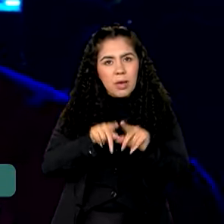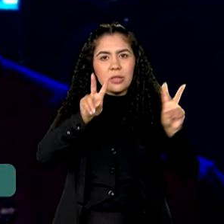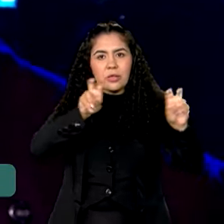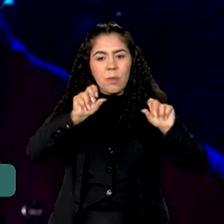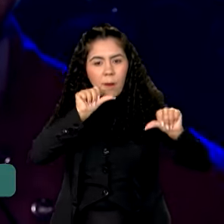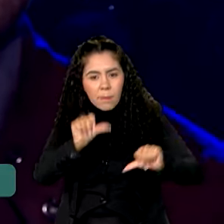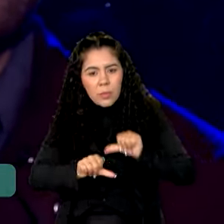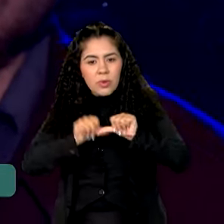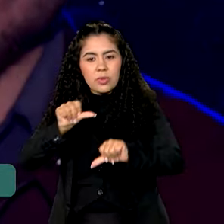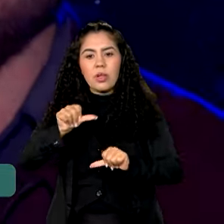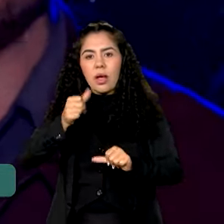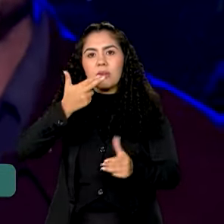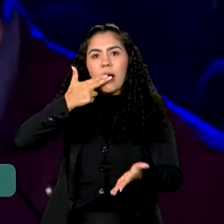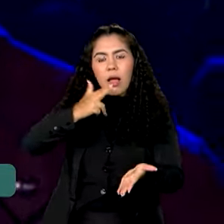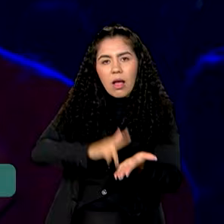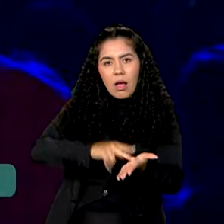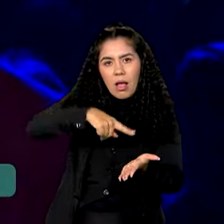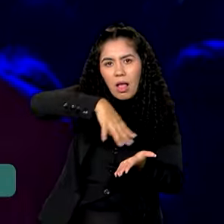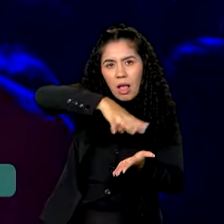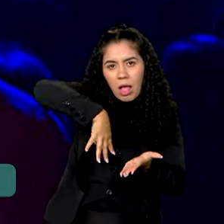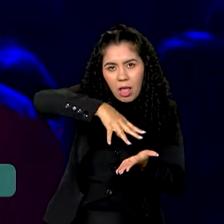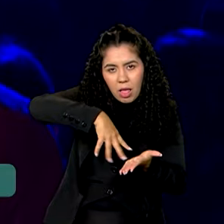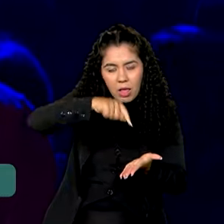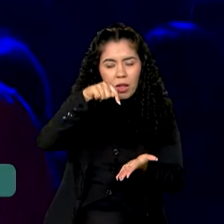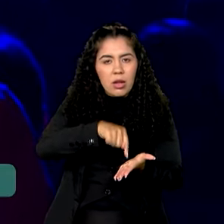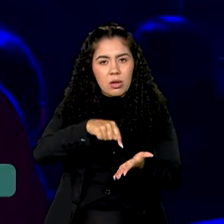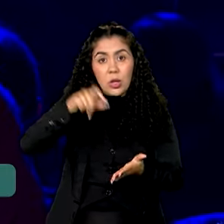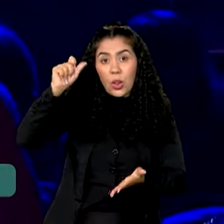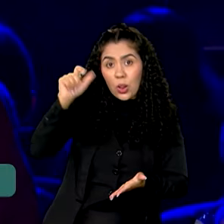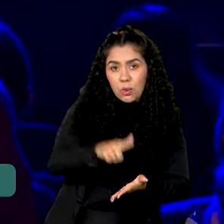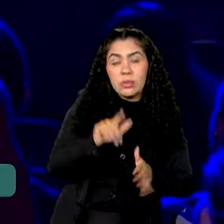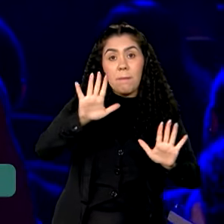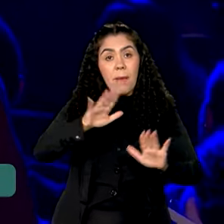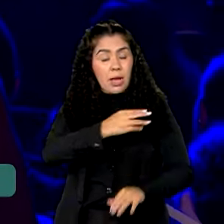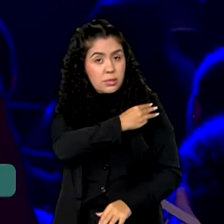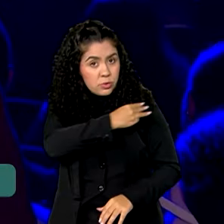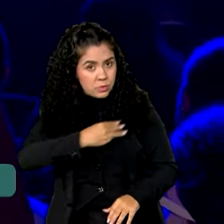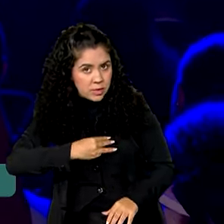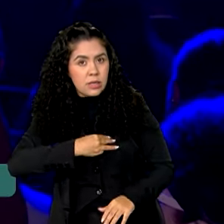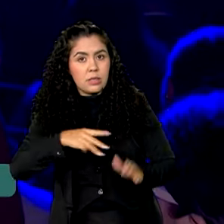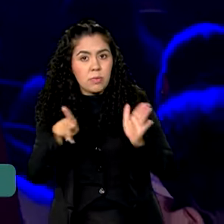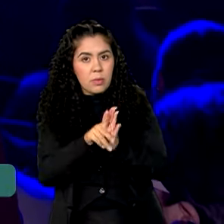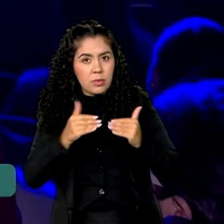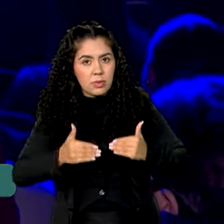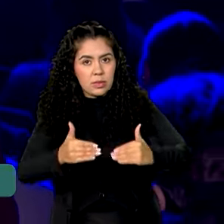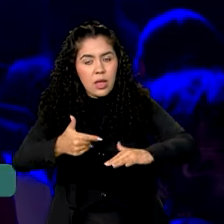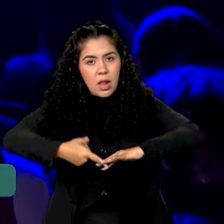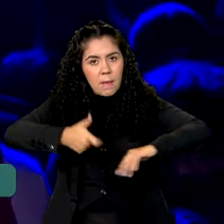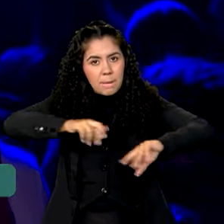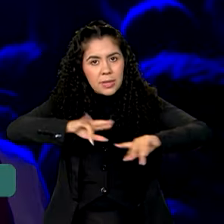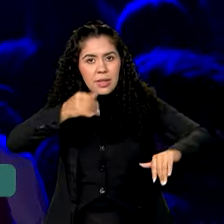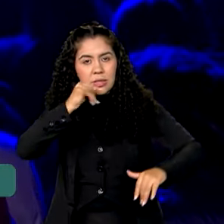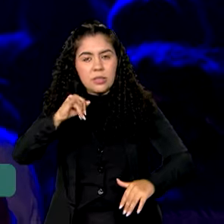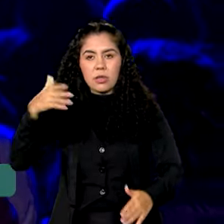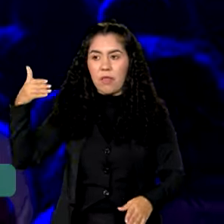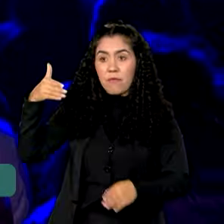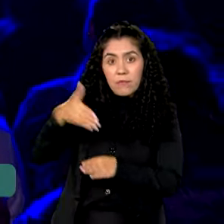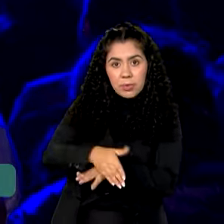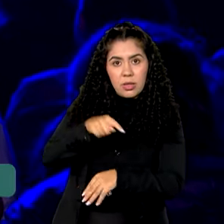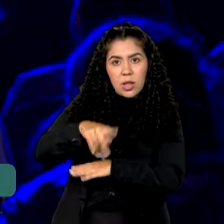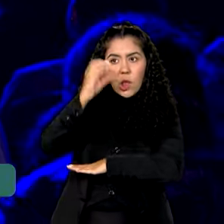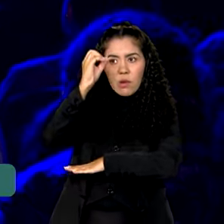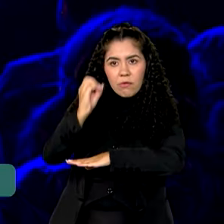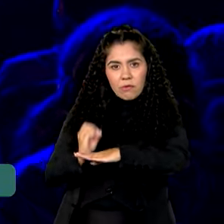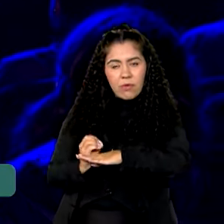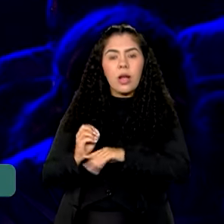da conta de luz. O ministro de Minas e Energia participa do encerramento deste evento no final da tarde e